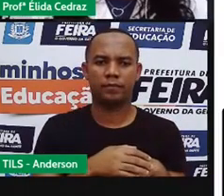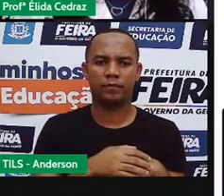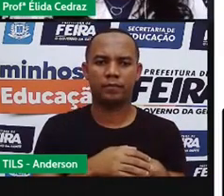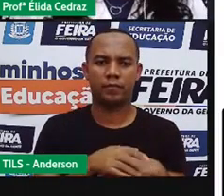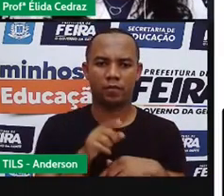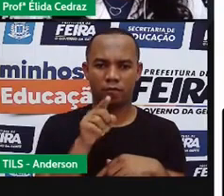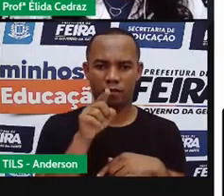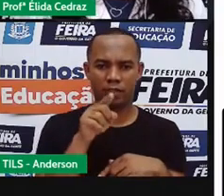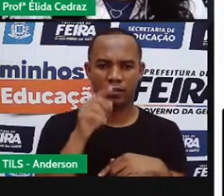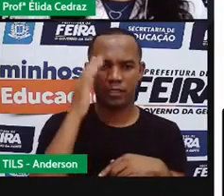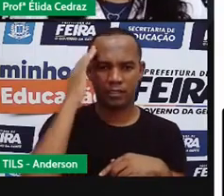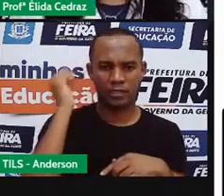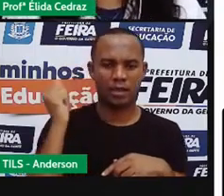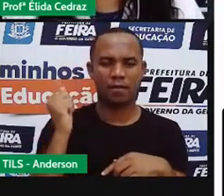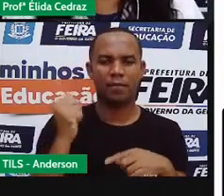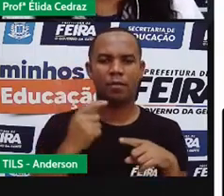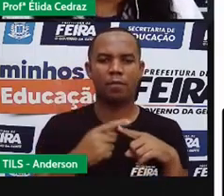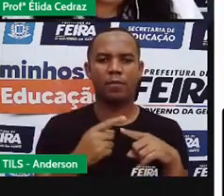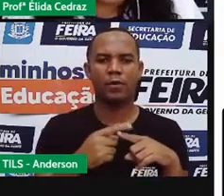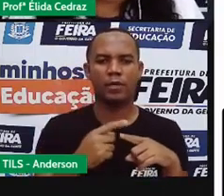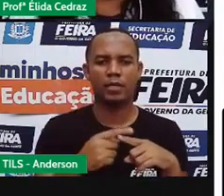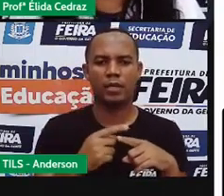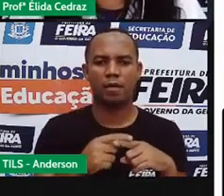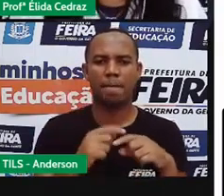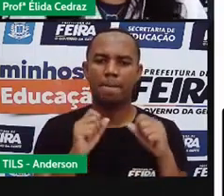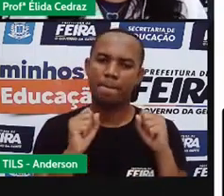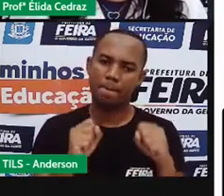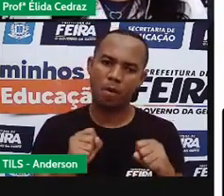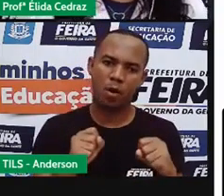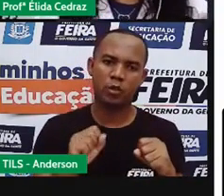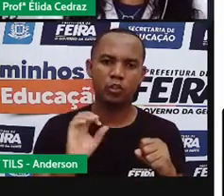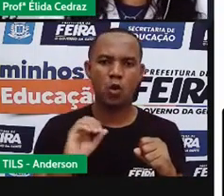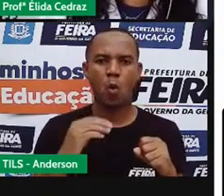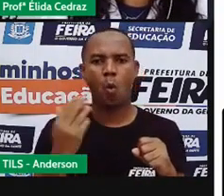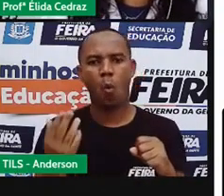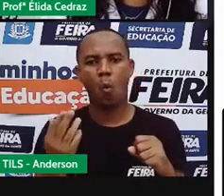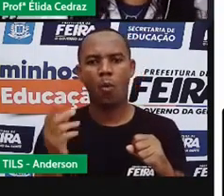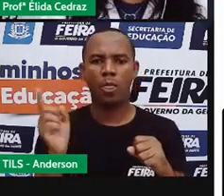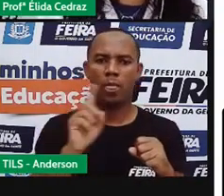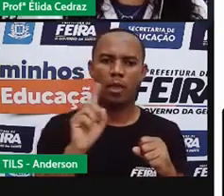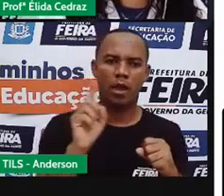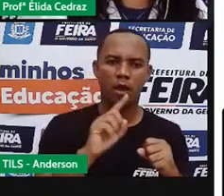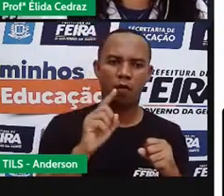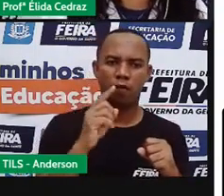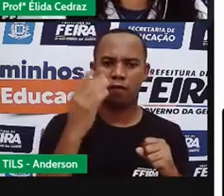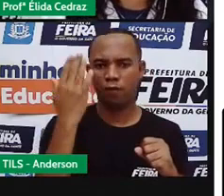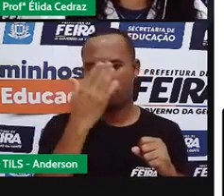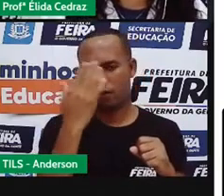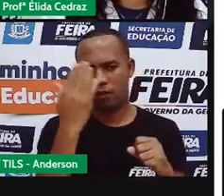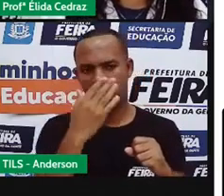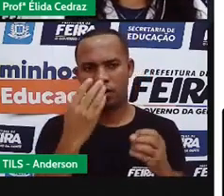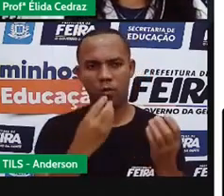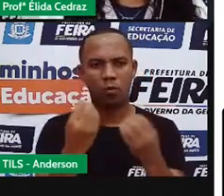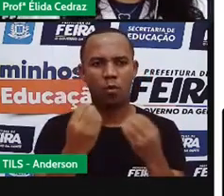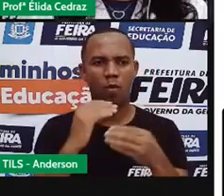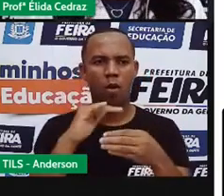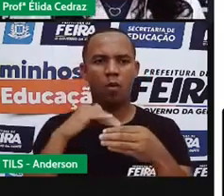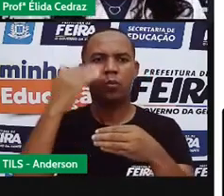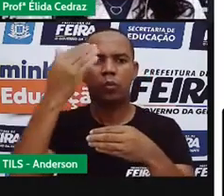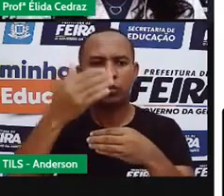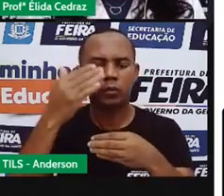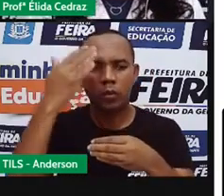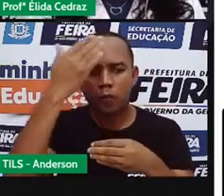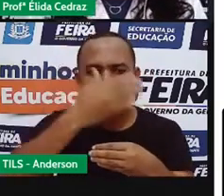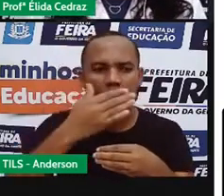Você sabe o motivo de poder ou não ver através dos objetos? Você